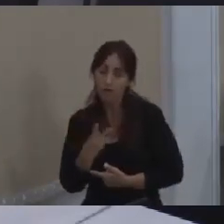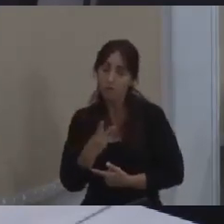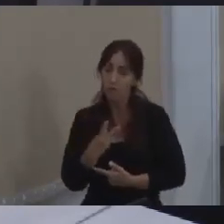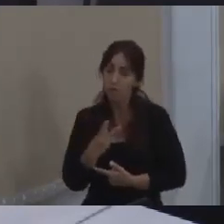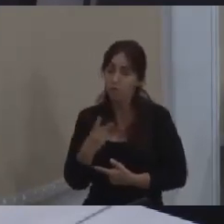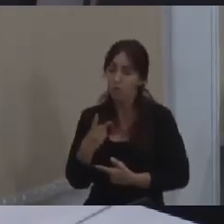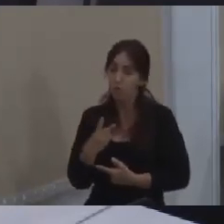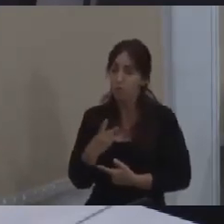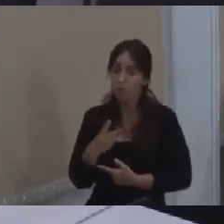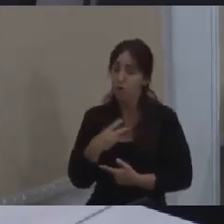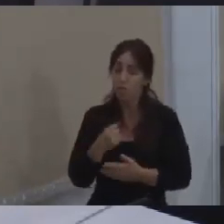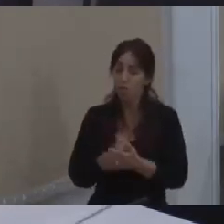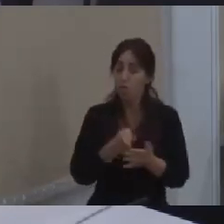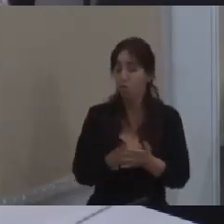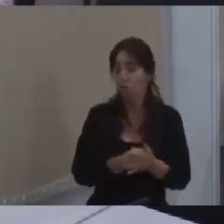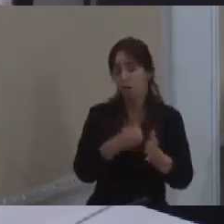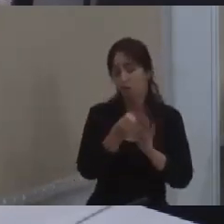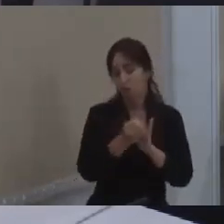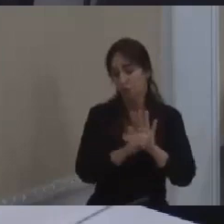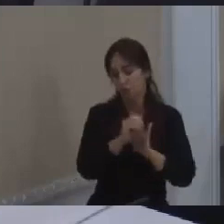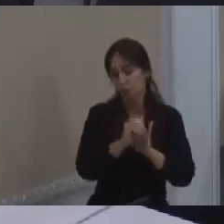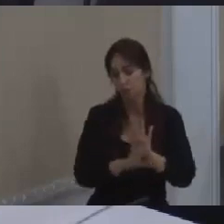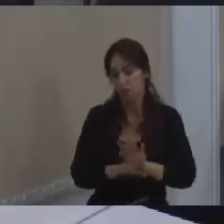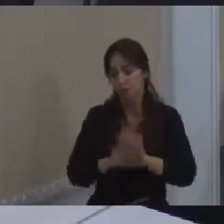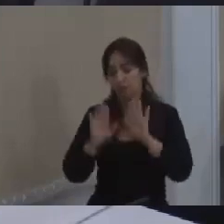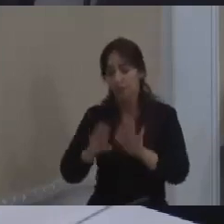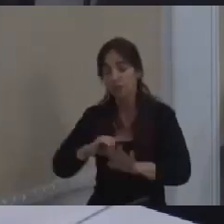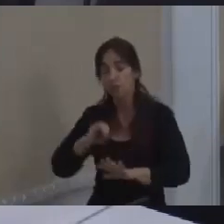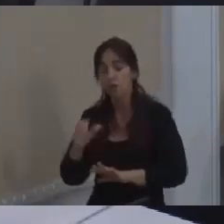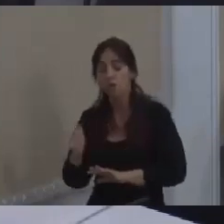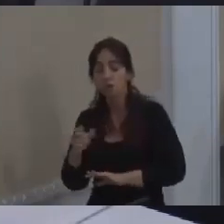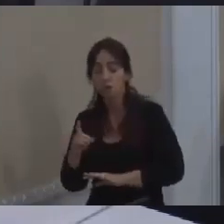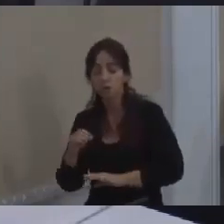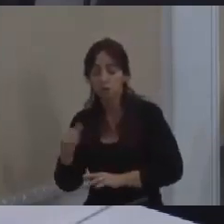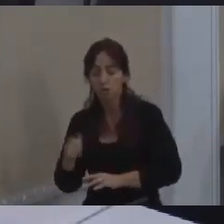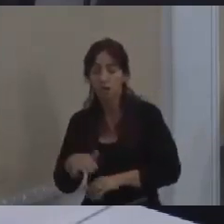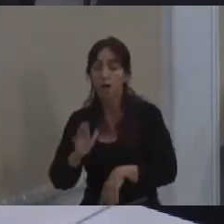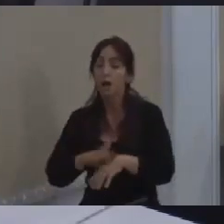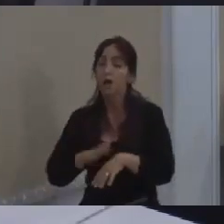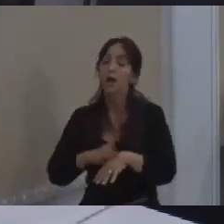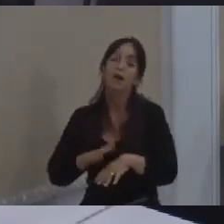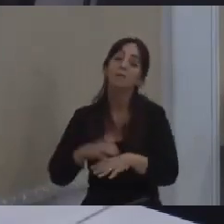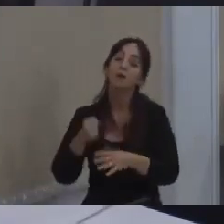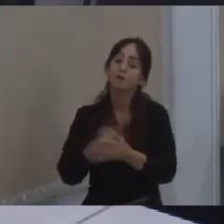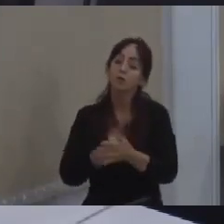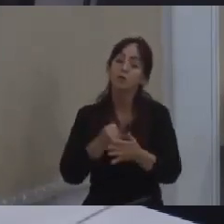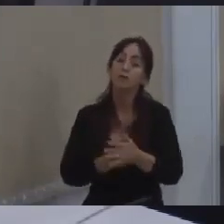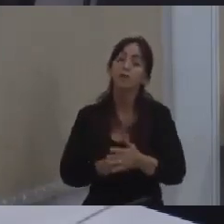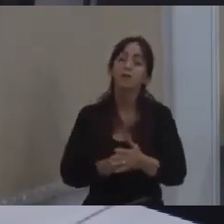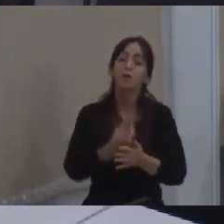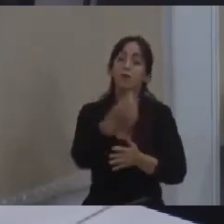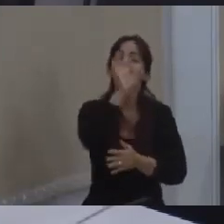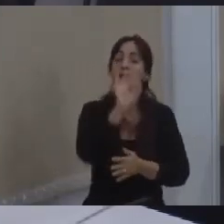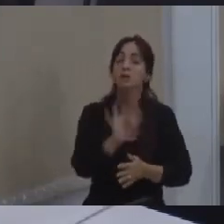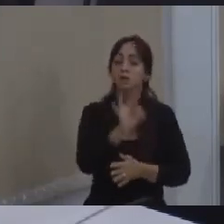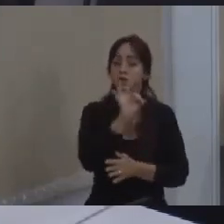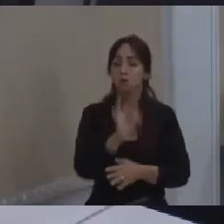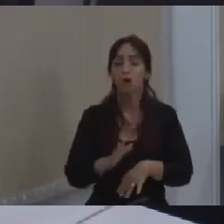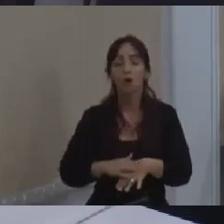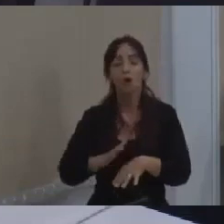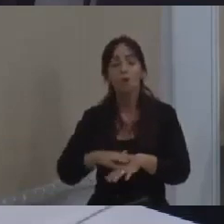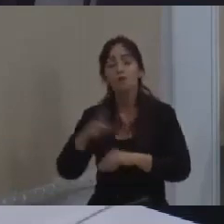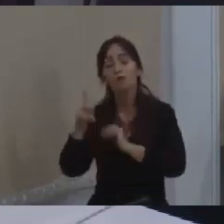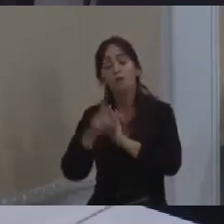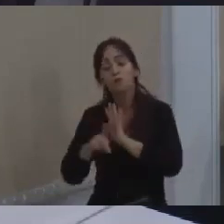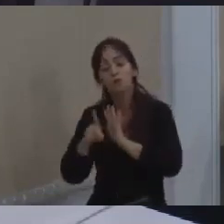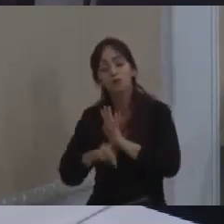lutaram pelo orçamento então senhora Jandira é muito mais do que a gente lutar por um percentual a gente precisa lutar é pelo projeto que vai